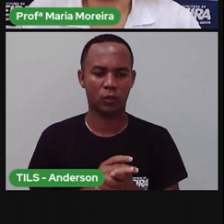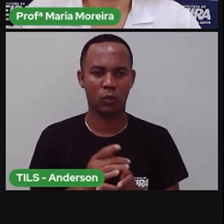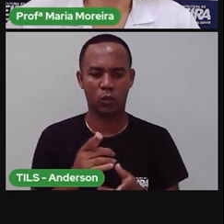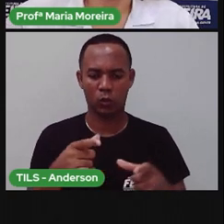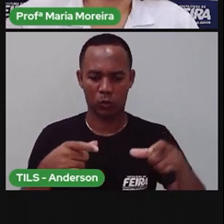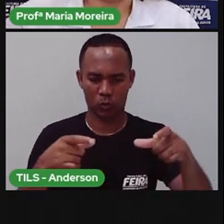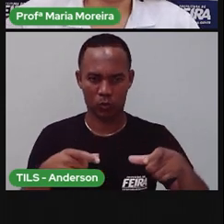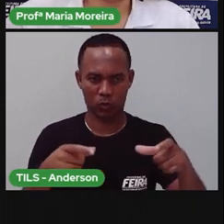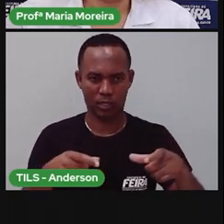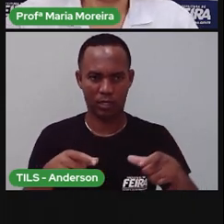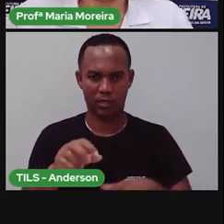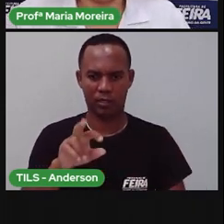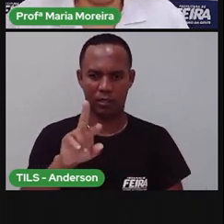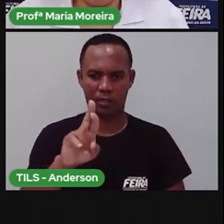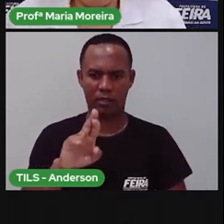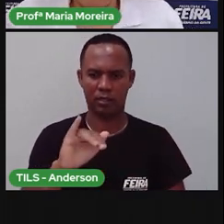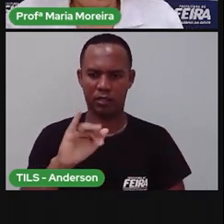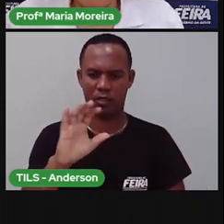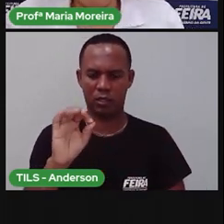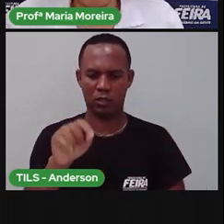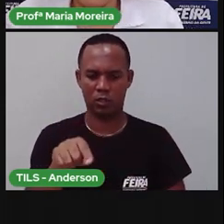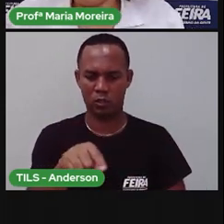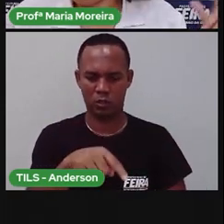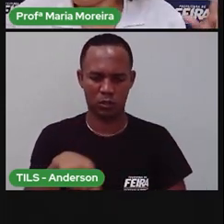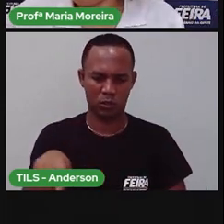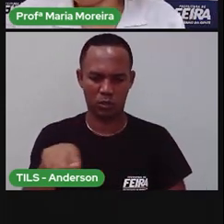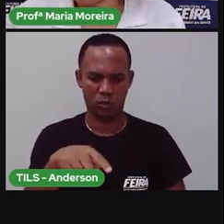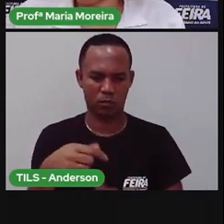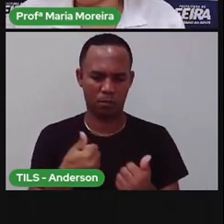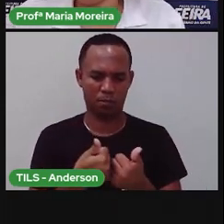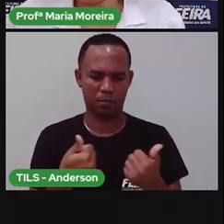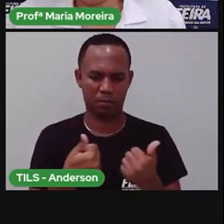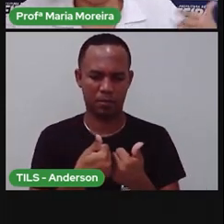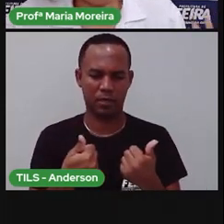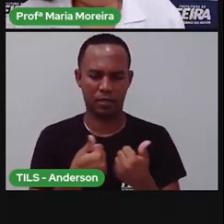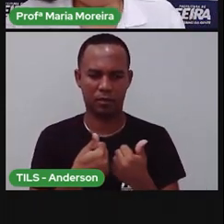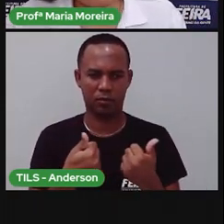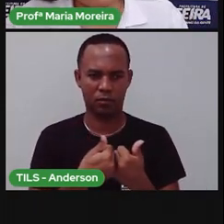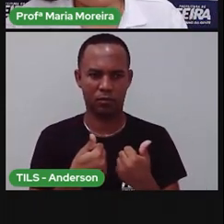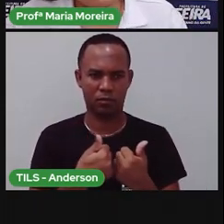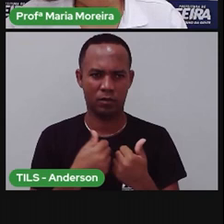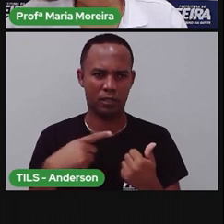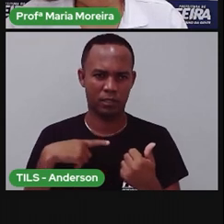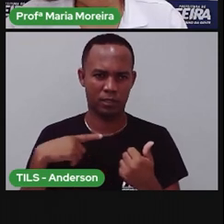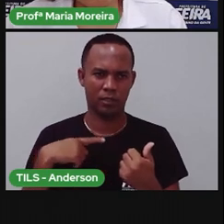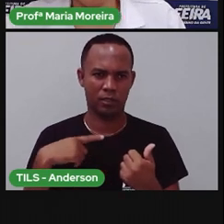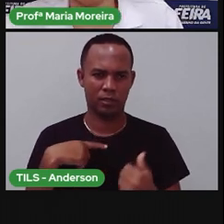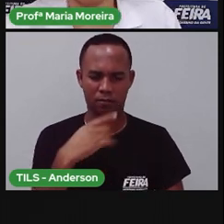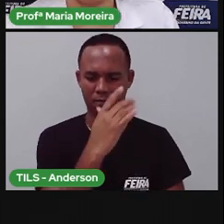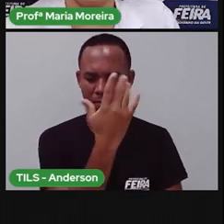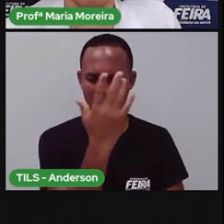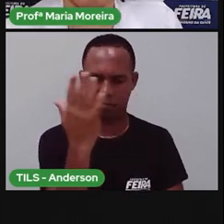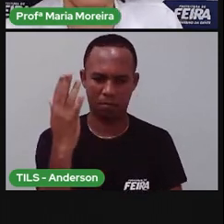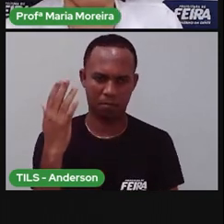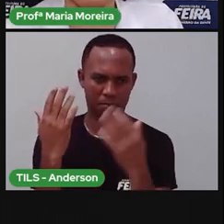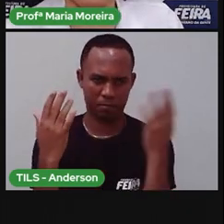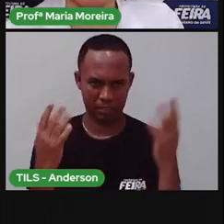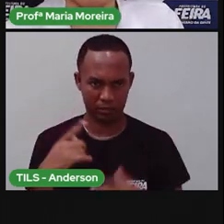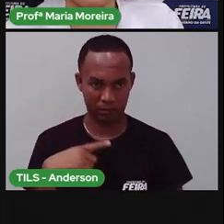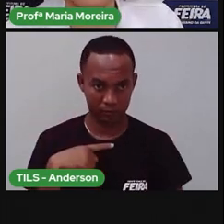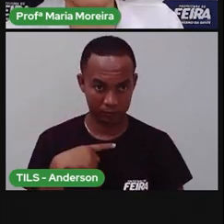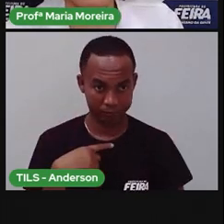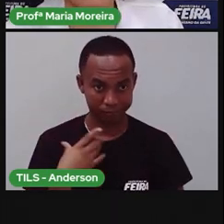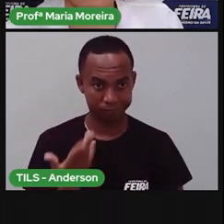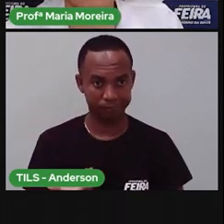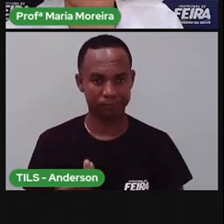o Riacho, que você mora próximo, para quem mora próximo, existe vegetação? Fica aí a pergunta.